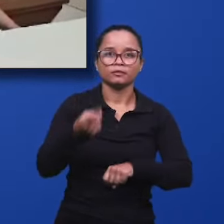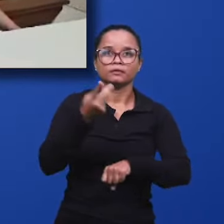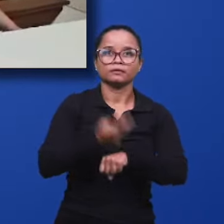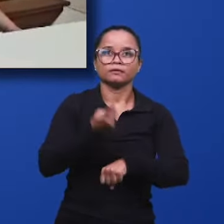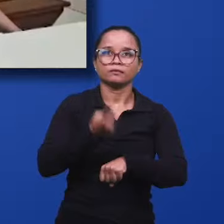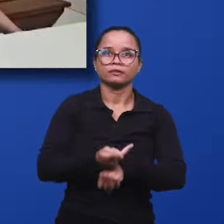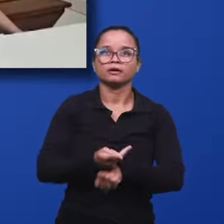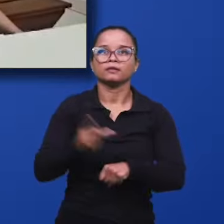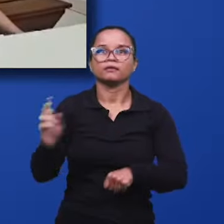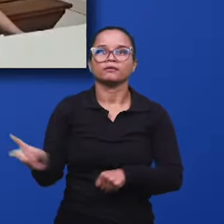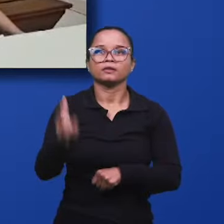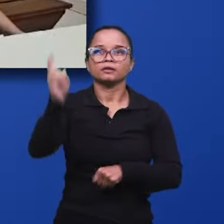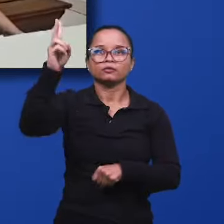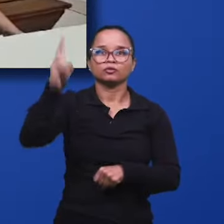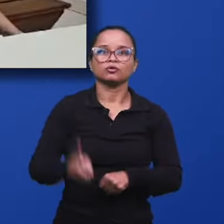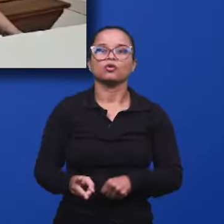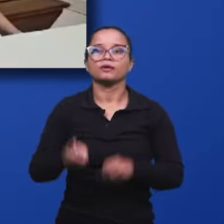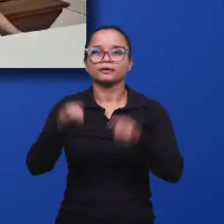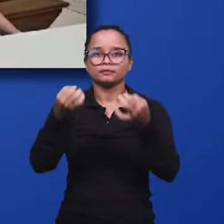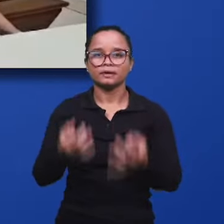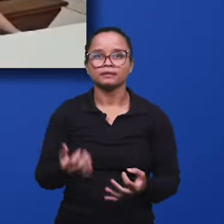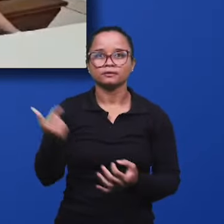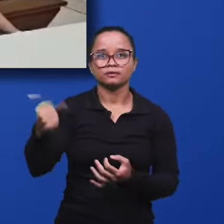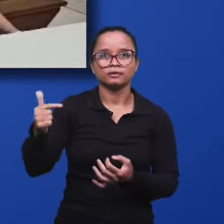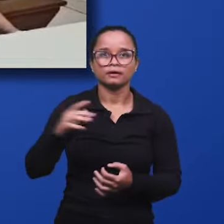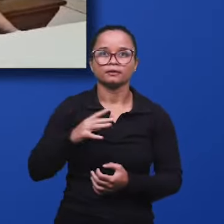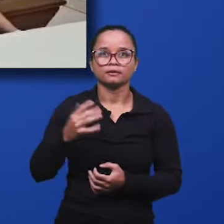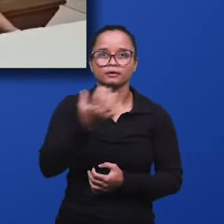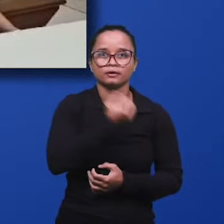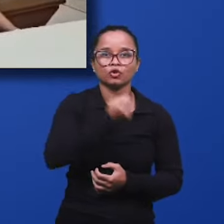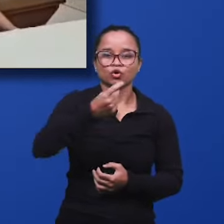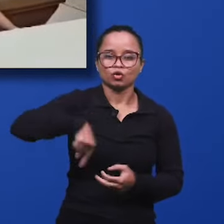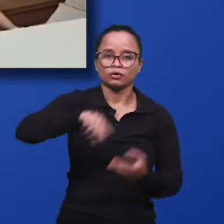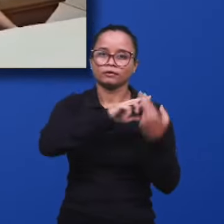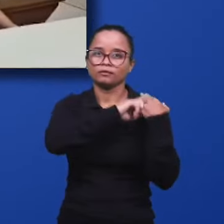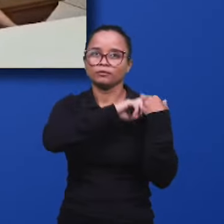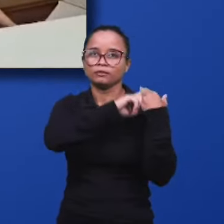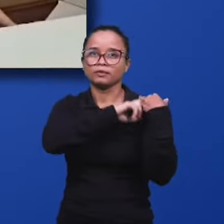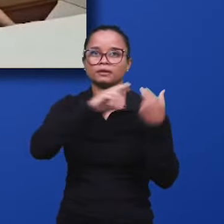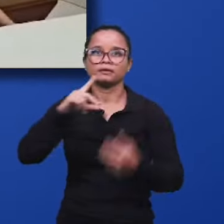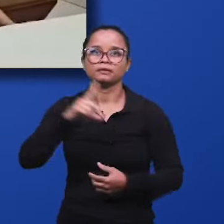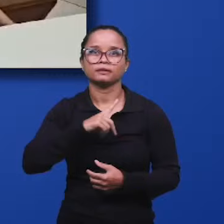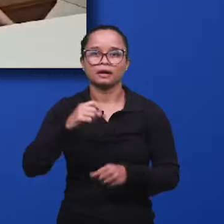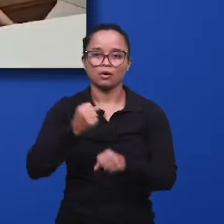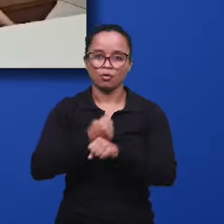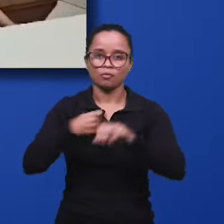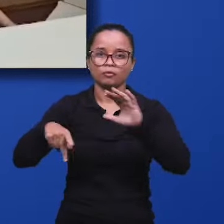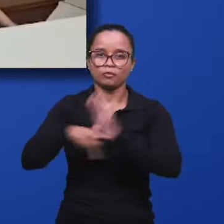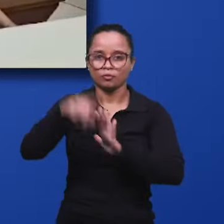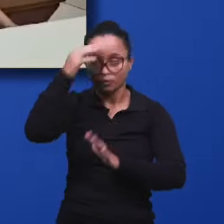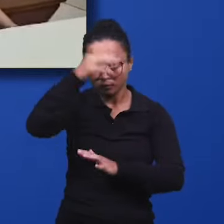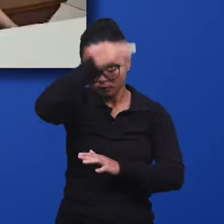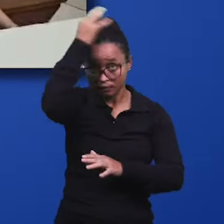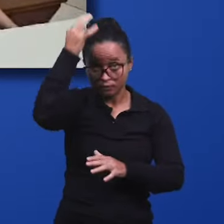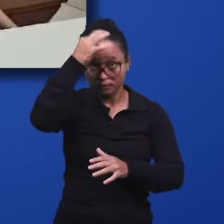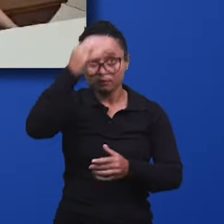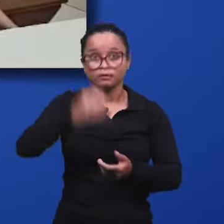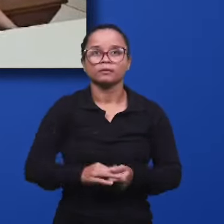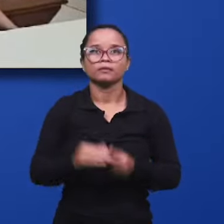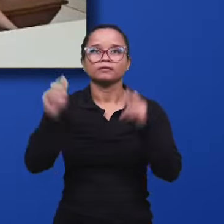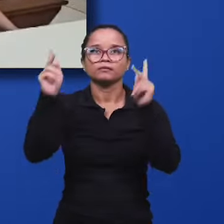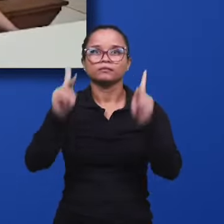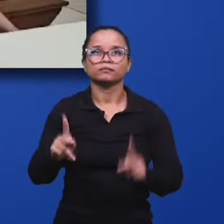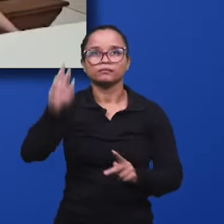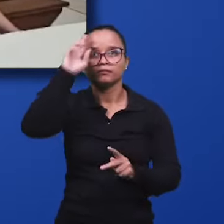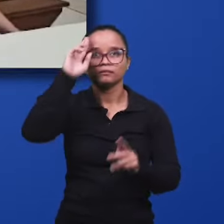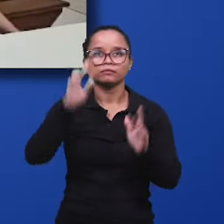Mil peças de prata significa valor underestimável à salvação. Nós temos a responsabilidade de levar os resultados da obra para o Espírito Santo.